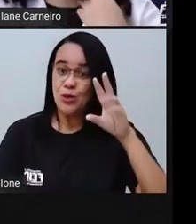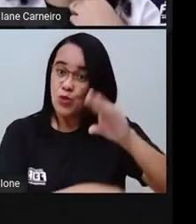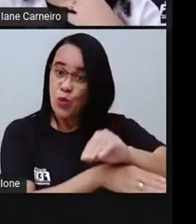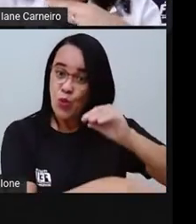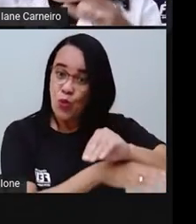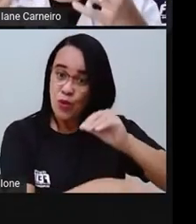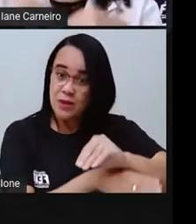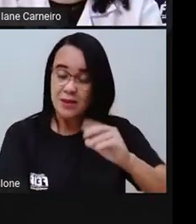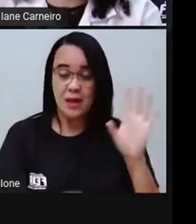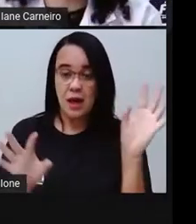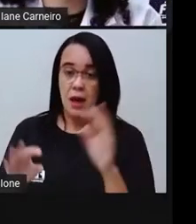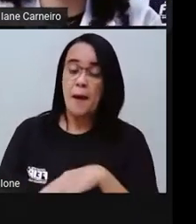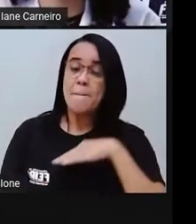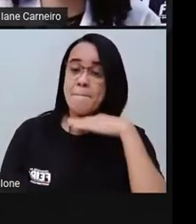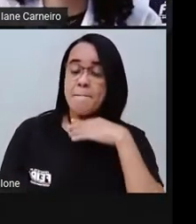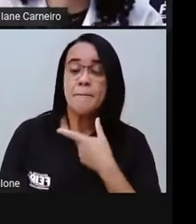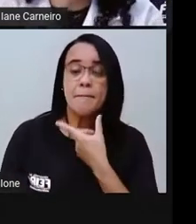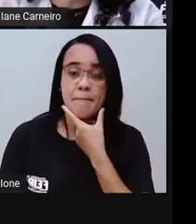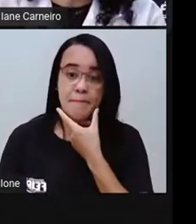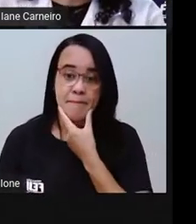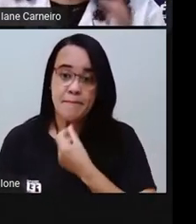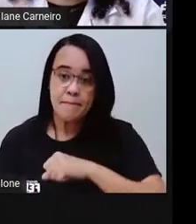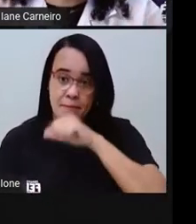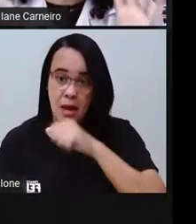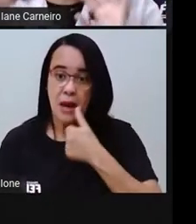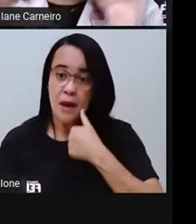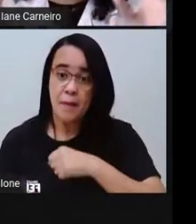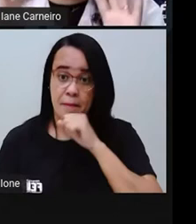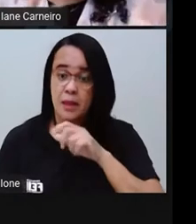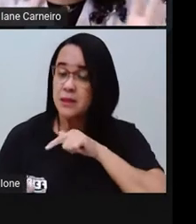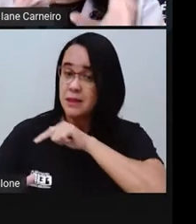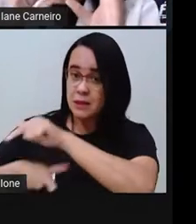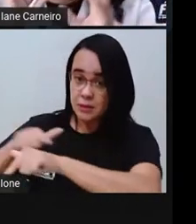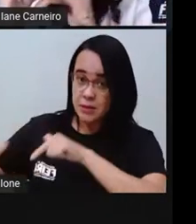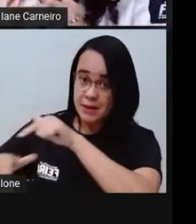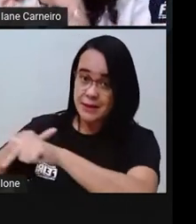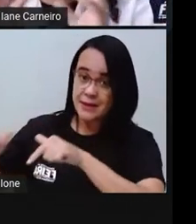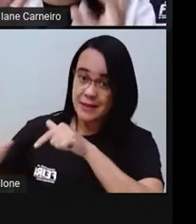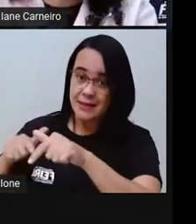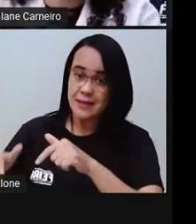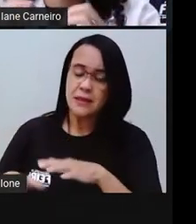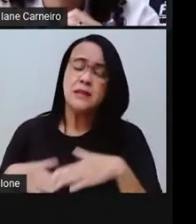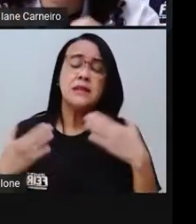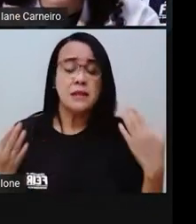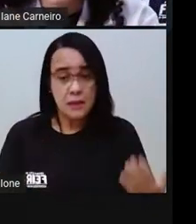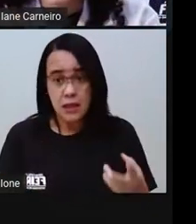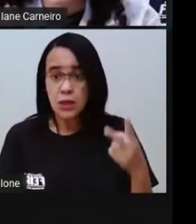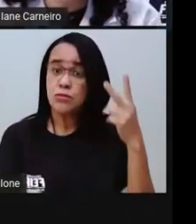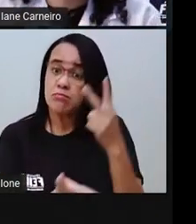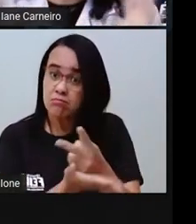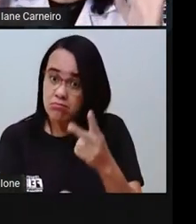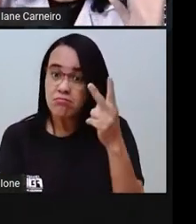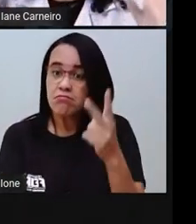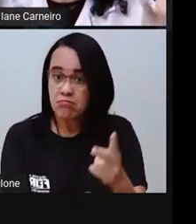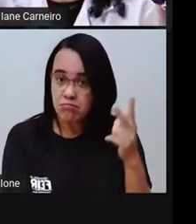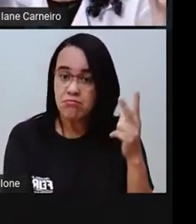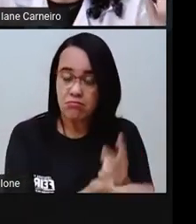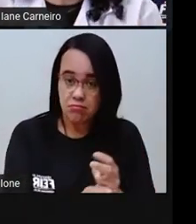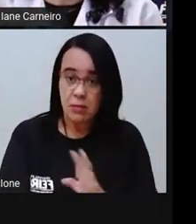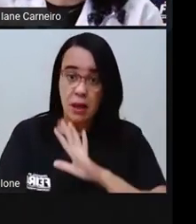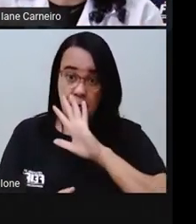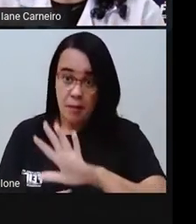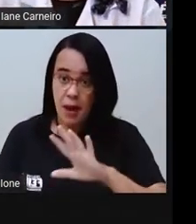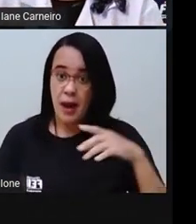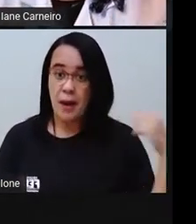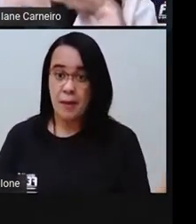trabalhar, né? Para poder manter a família, então, né? As famílias sempre buscam se organizar para que alguém fique